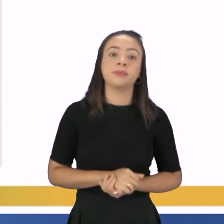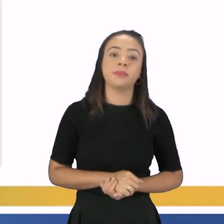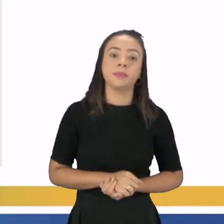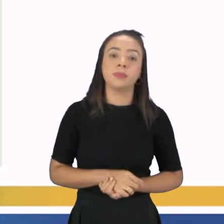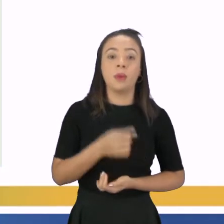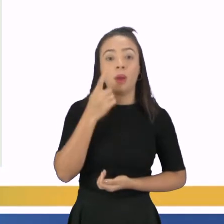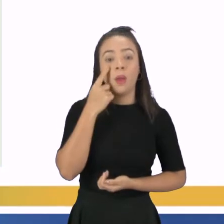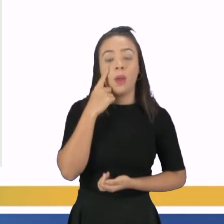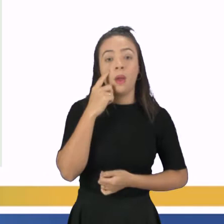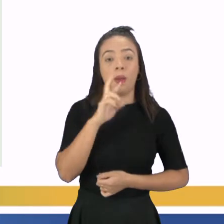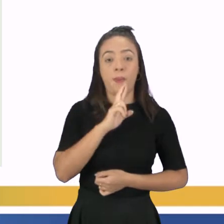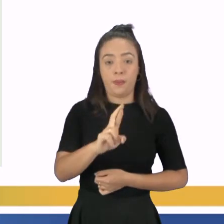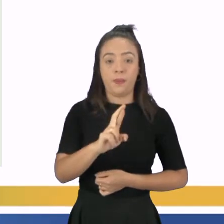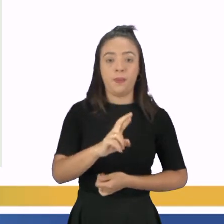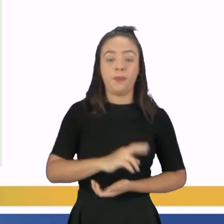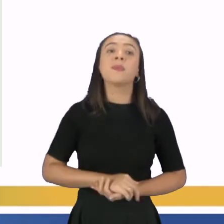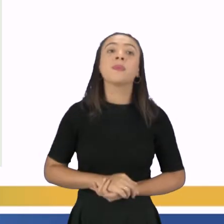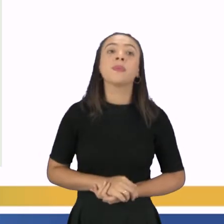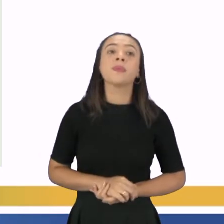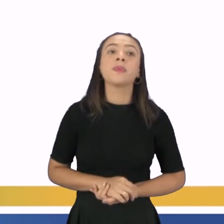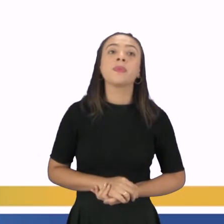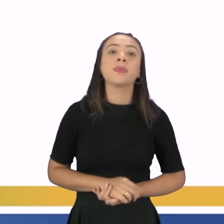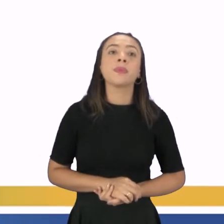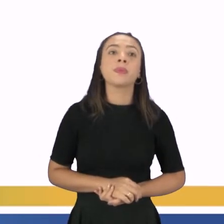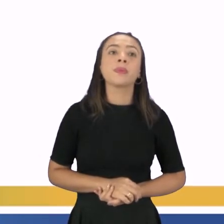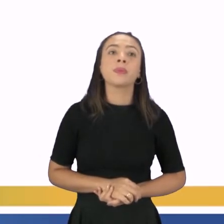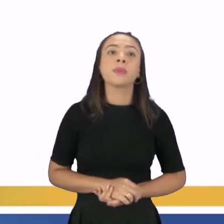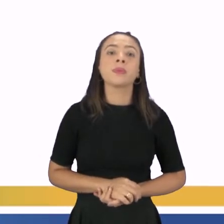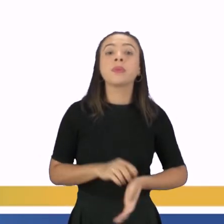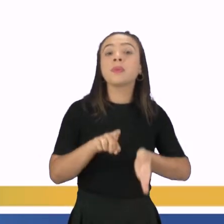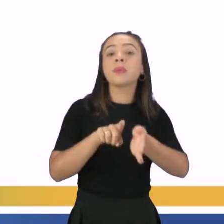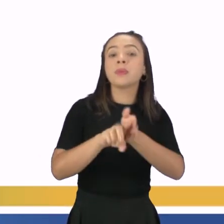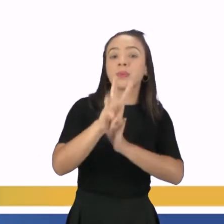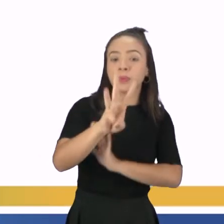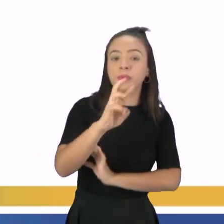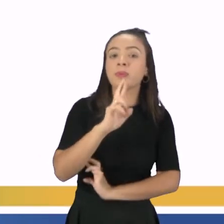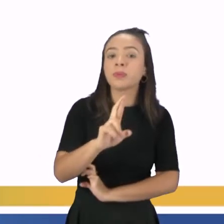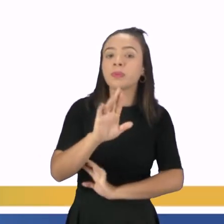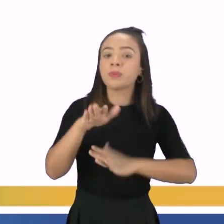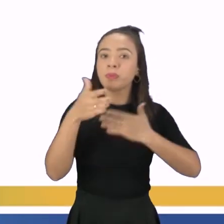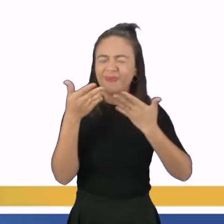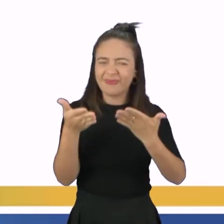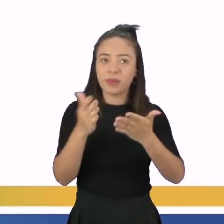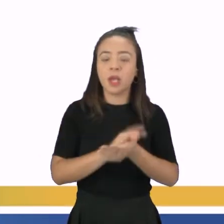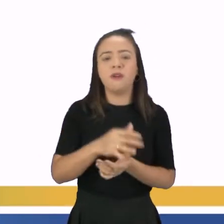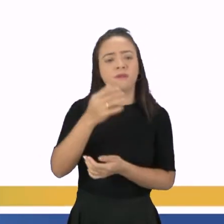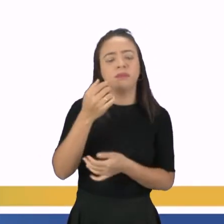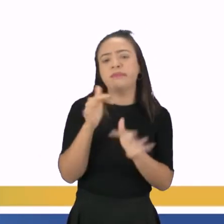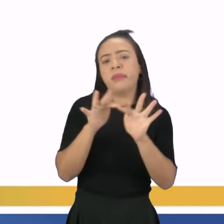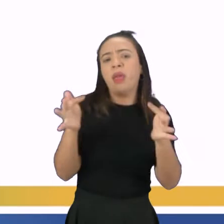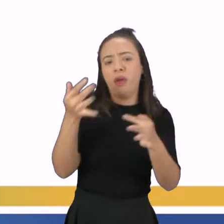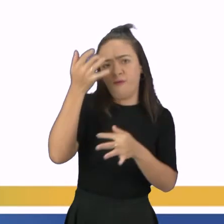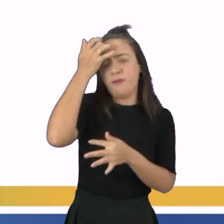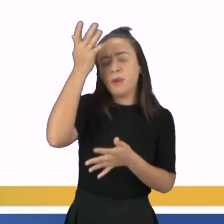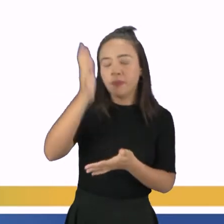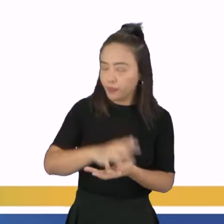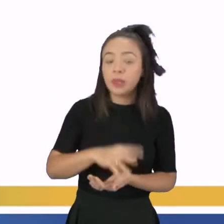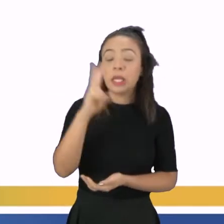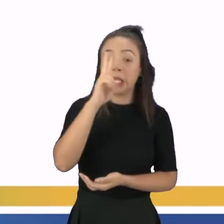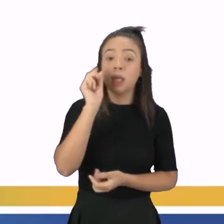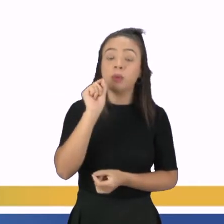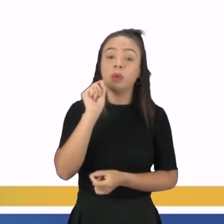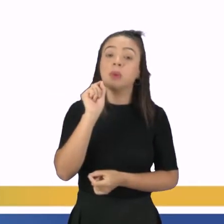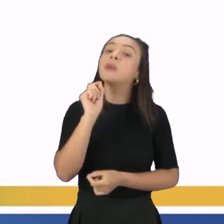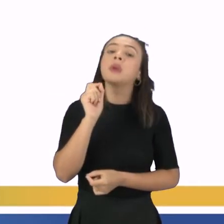resposta para vocês em 3, 2, vamos lá? A resposta da questão número 3 é bem simples, tá? Lembra lá, eu já